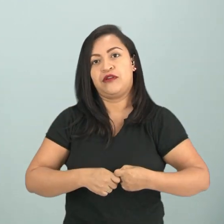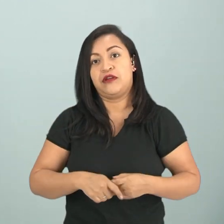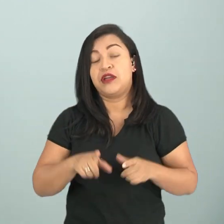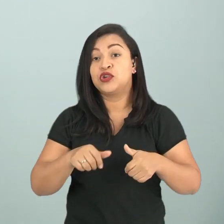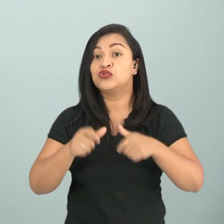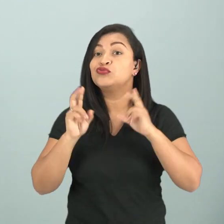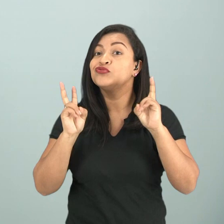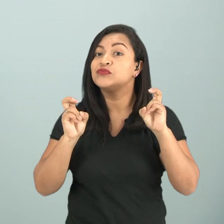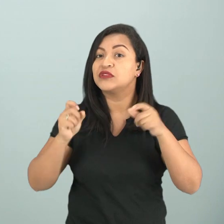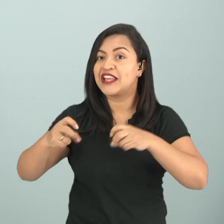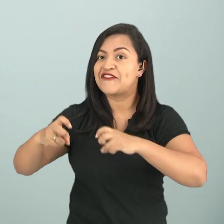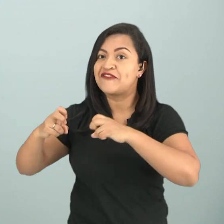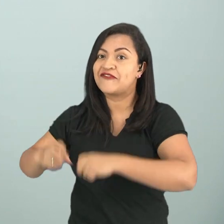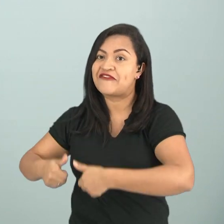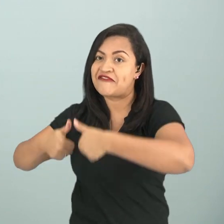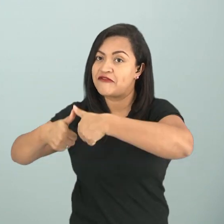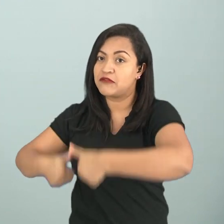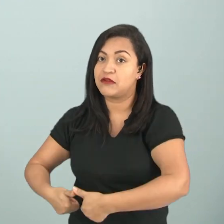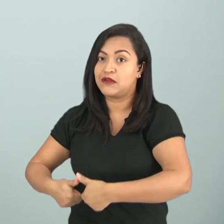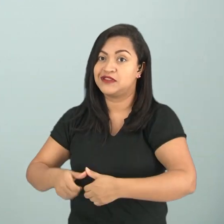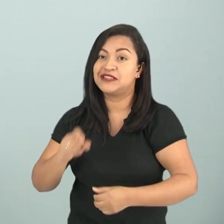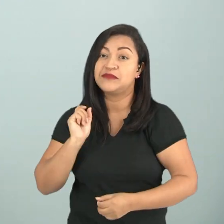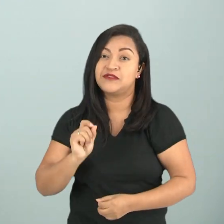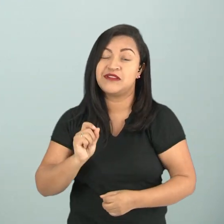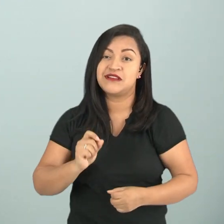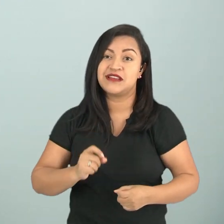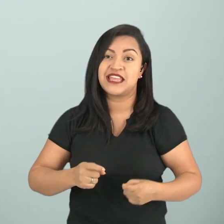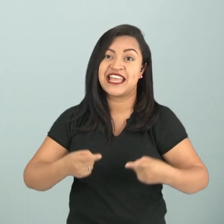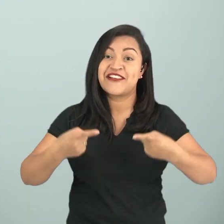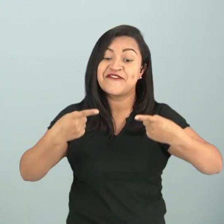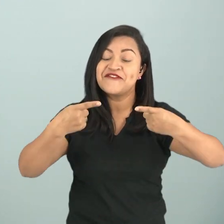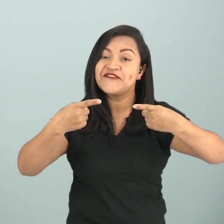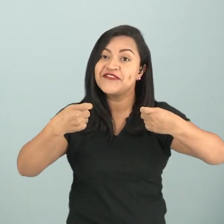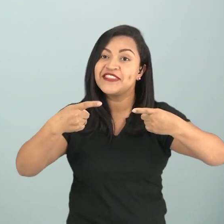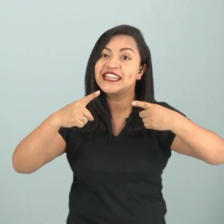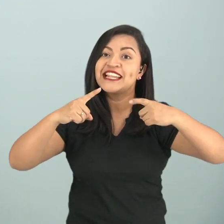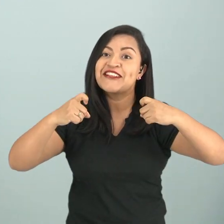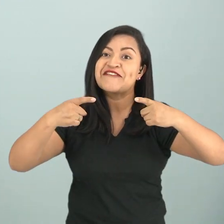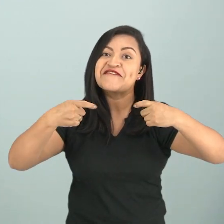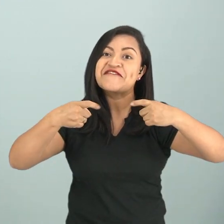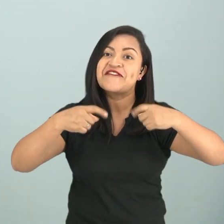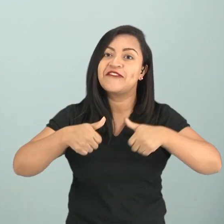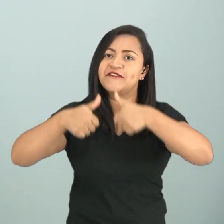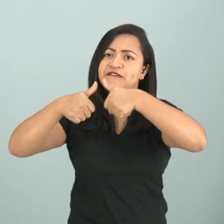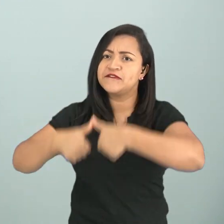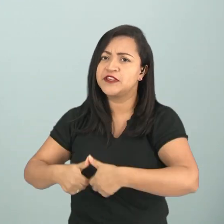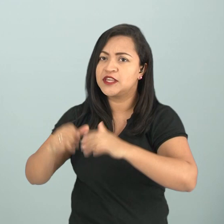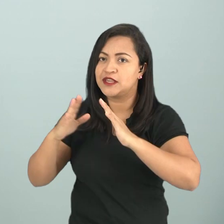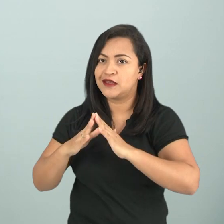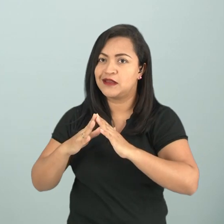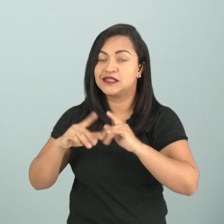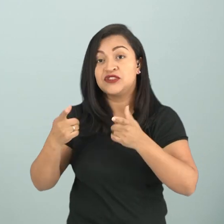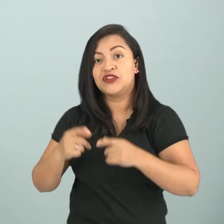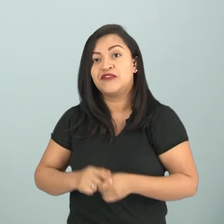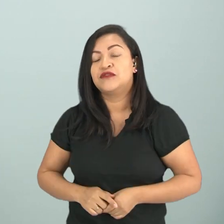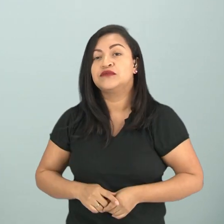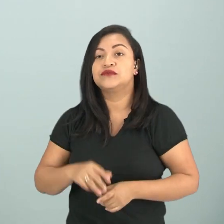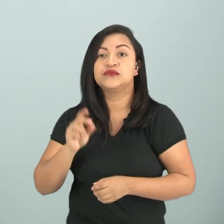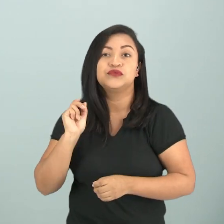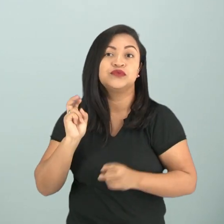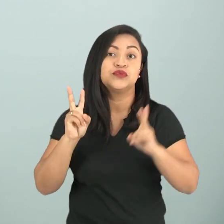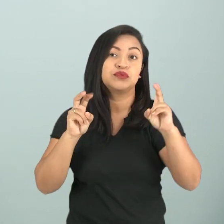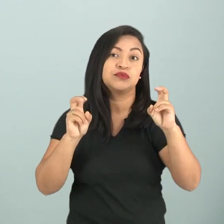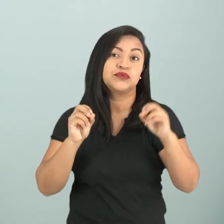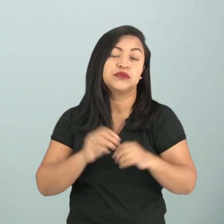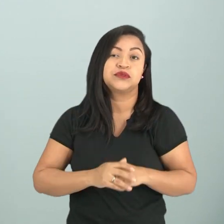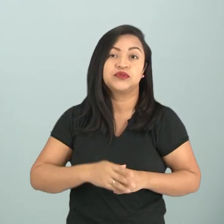Mas esse texto critica a falta de atenção aos moradores de rua, que estão expostos ao vírus por não ter onde